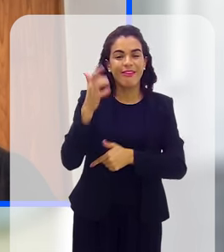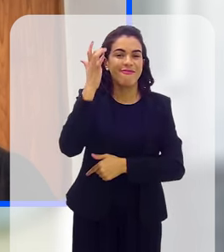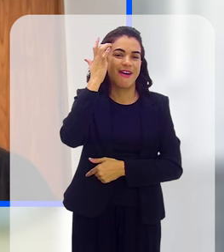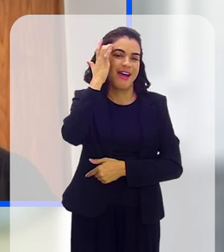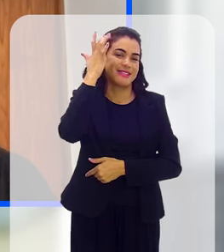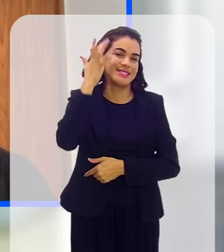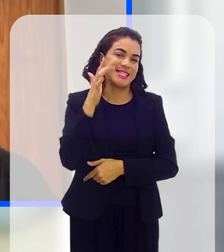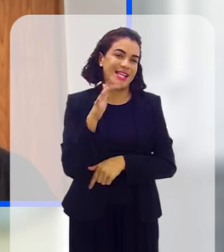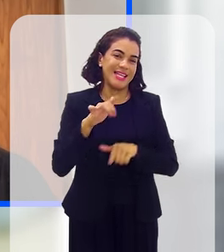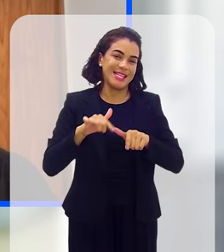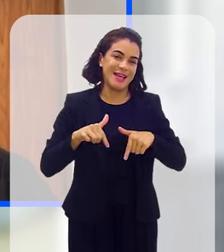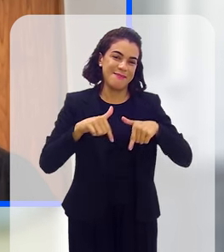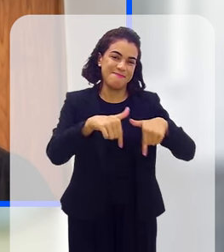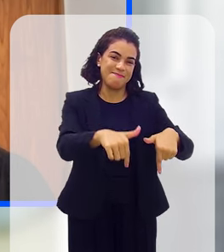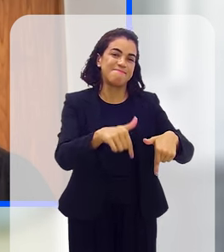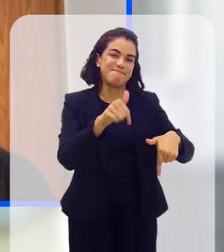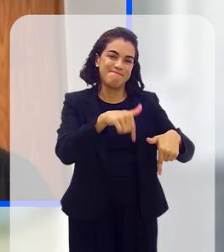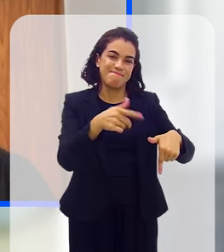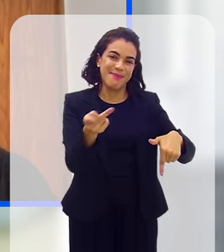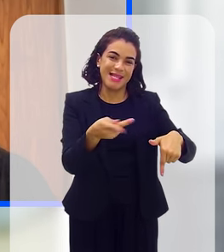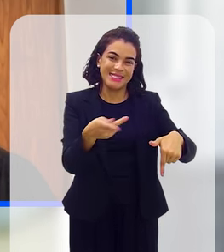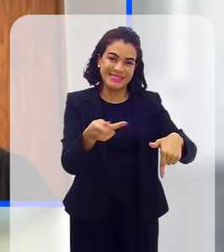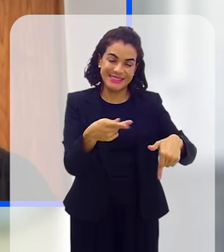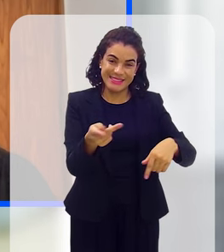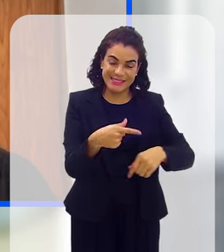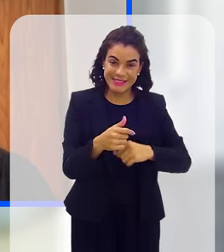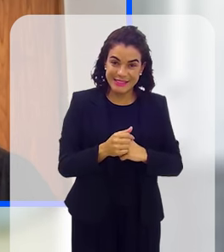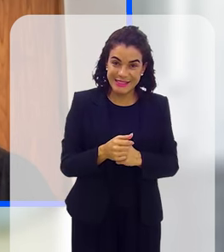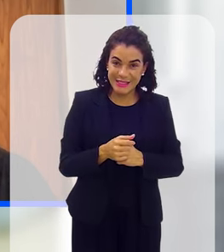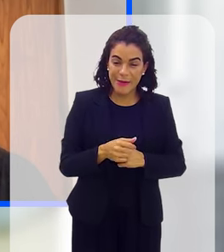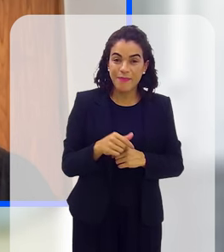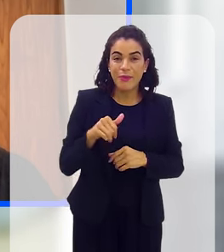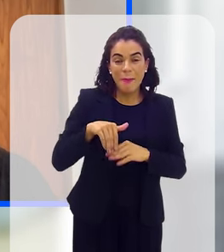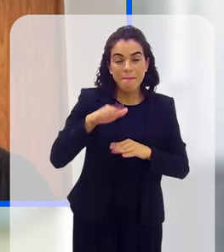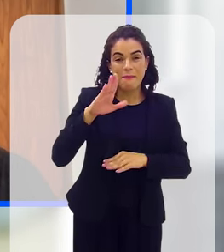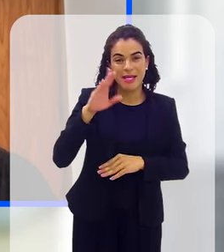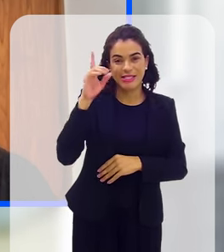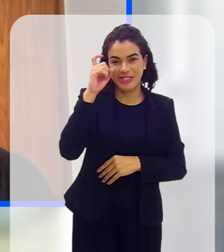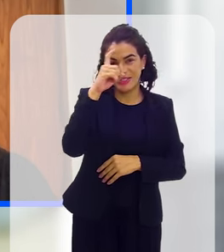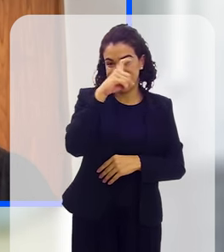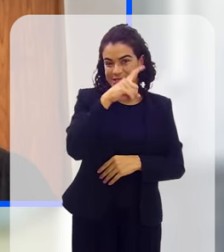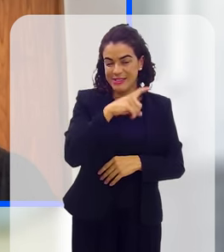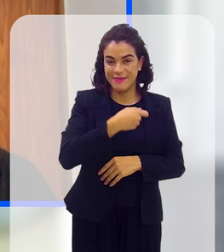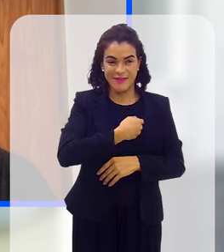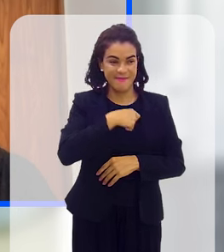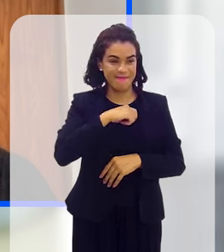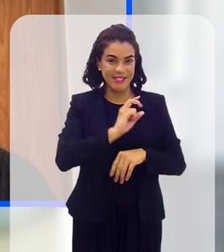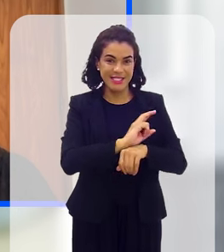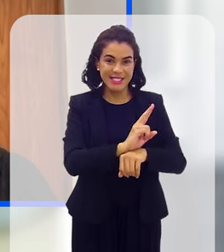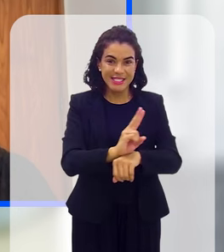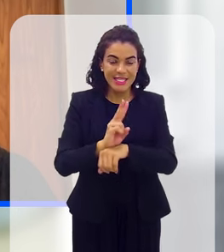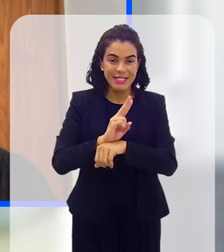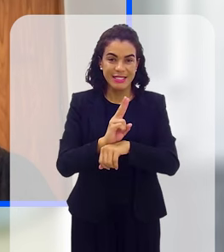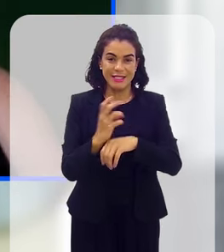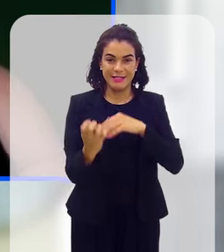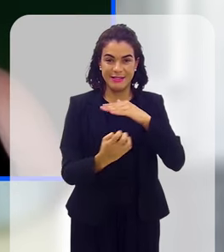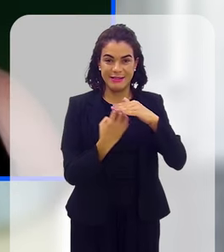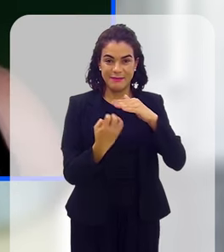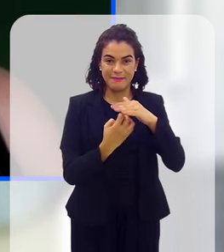muito essa prática, então fica cada vez mais difícil a fiscalização daquela empresa,